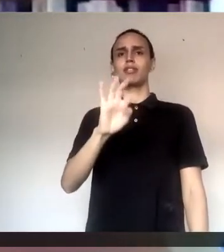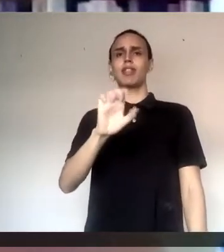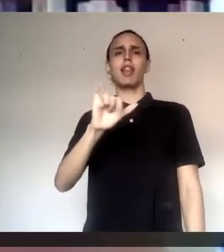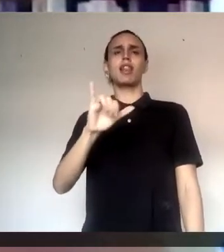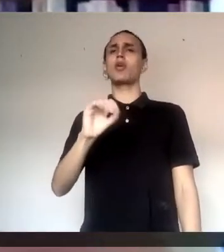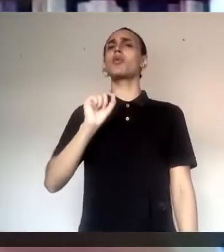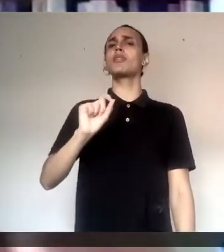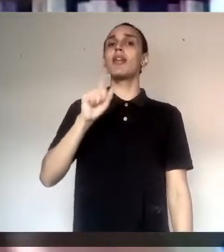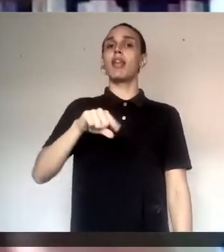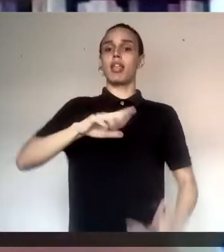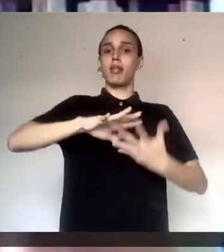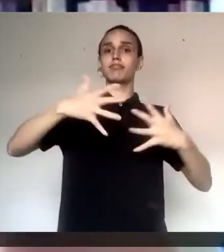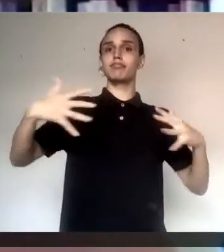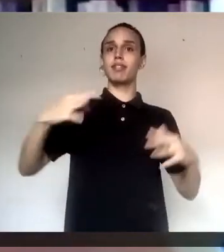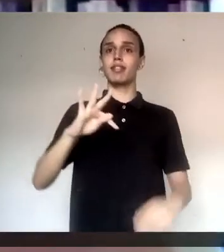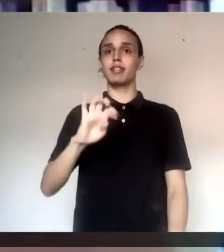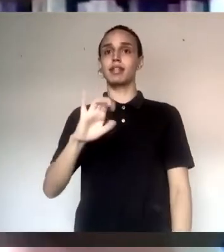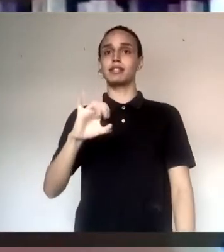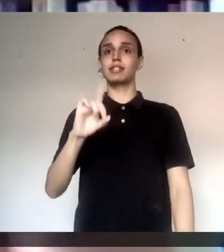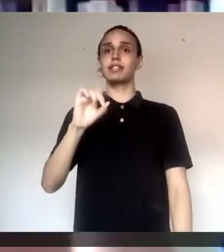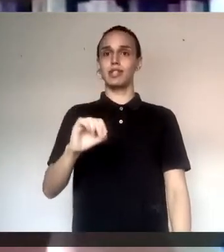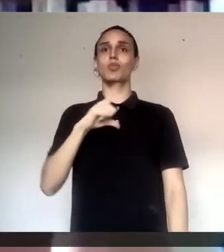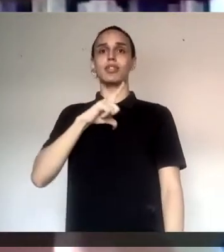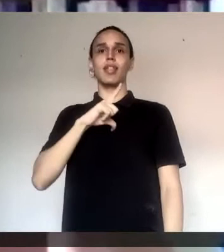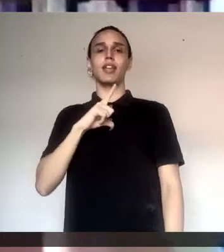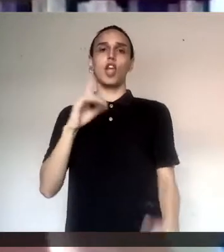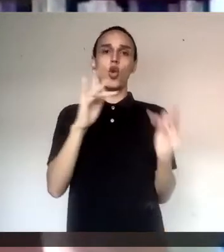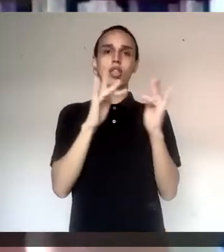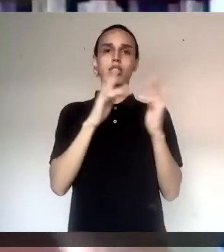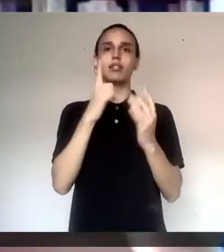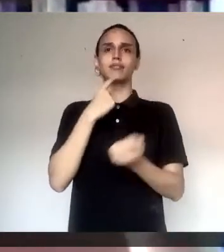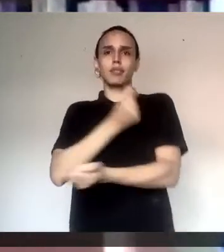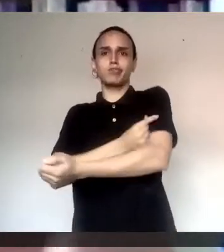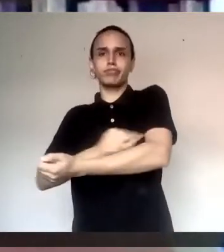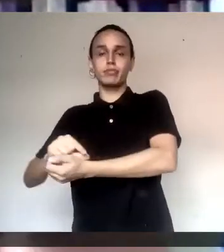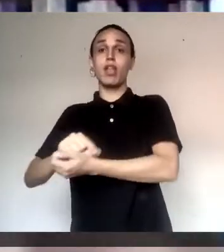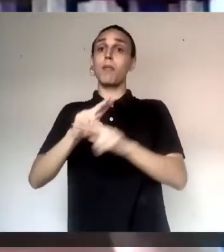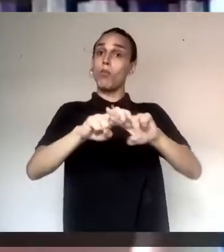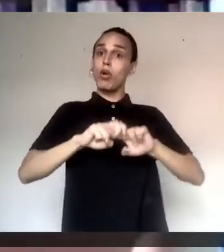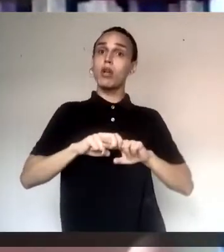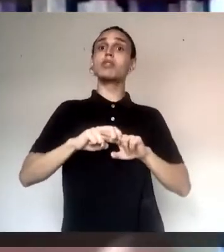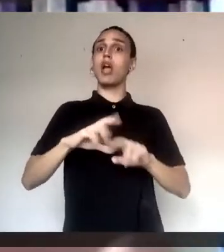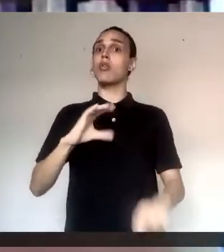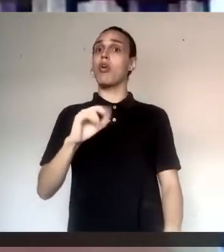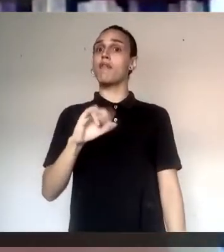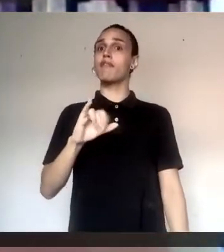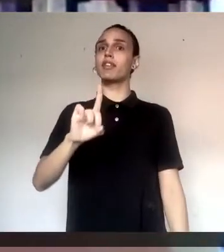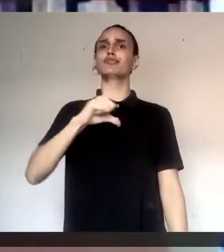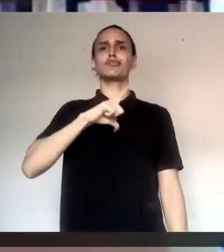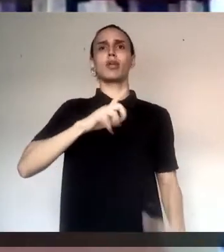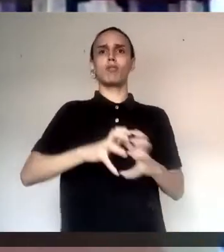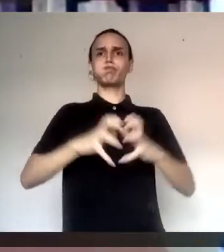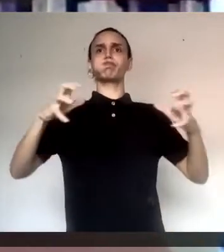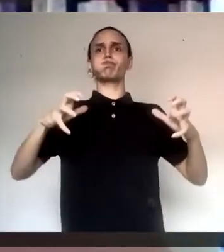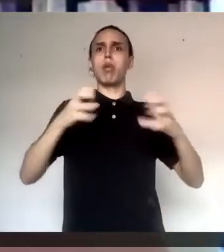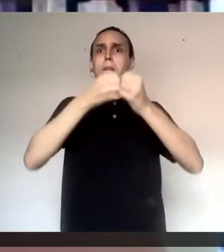é o endotélio? É os tecidos que revestem os vasos. E esse endotélio, pela Covid, ele